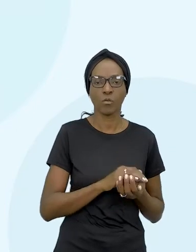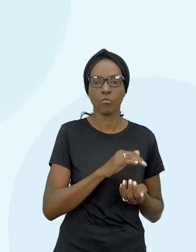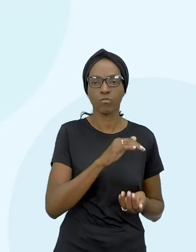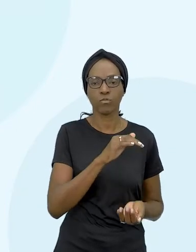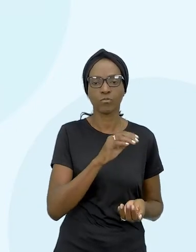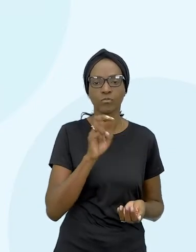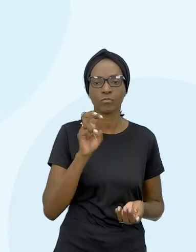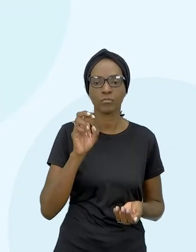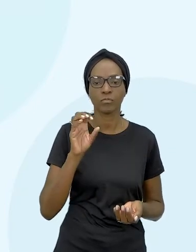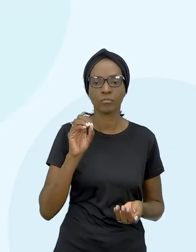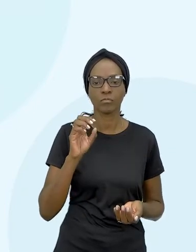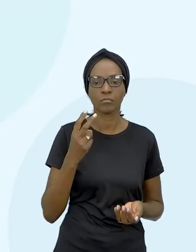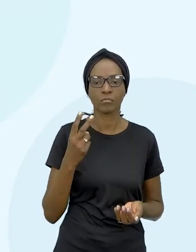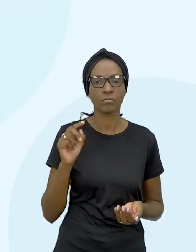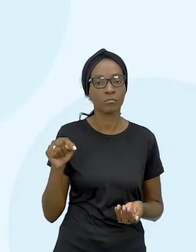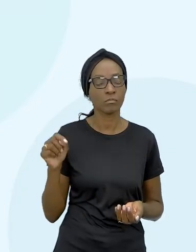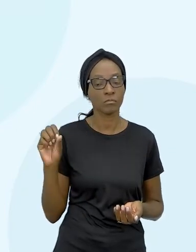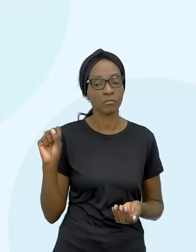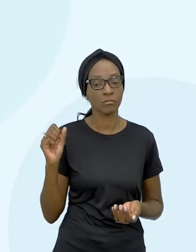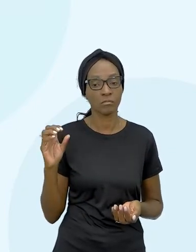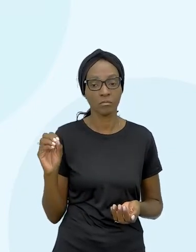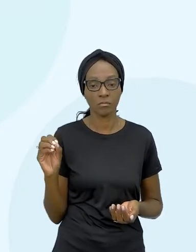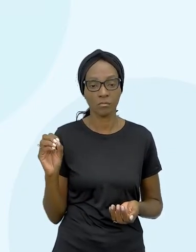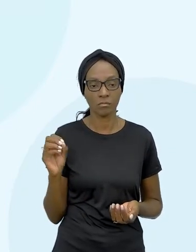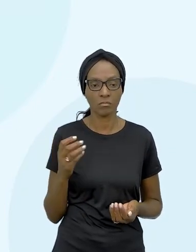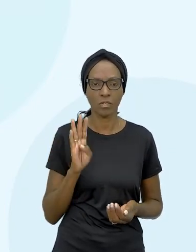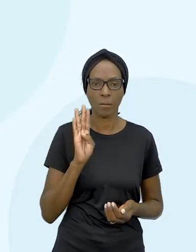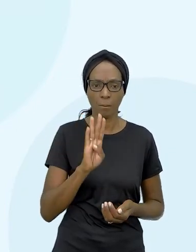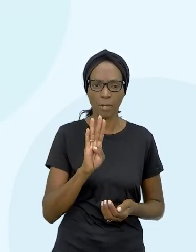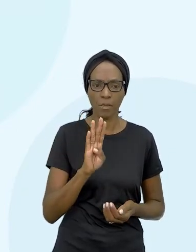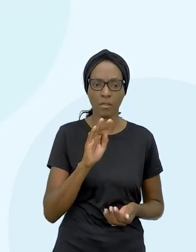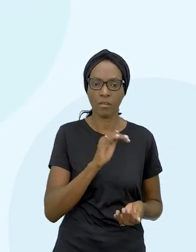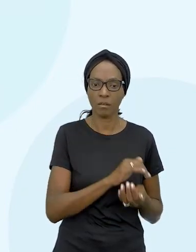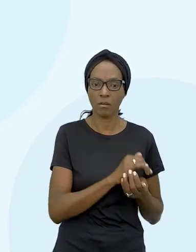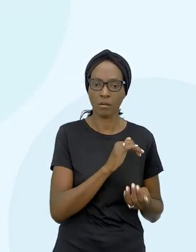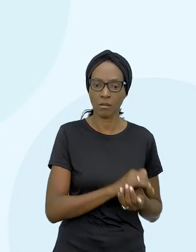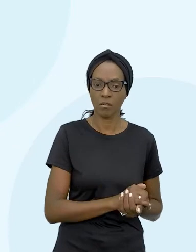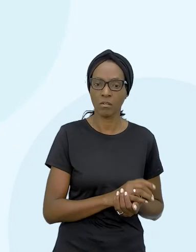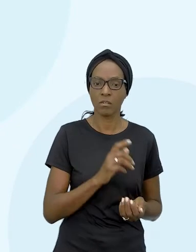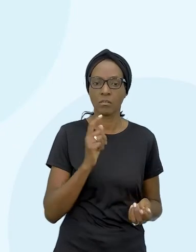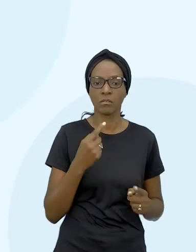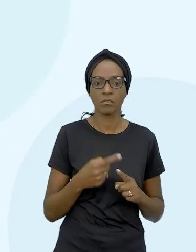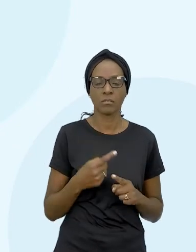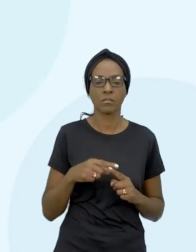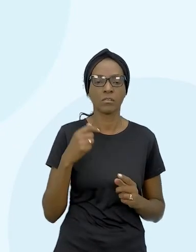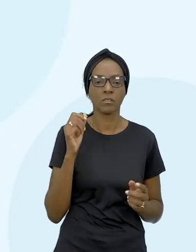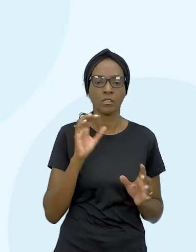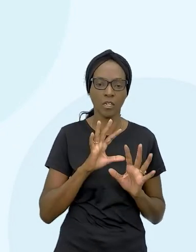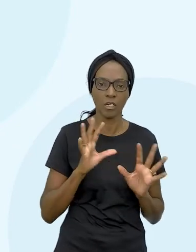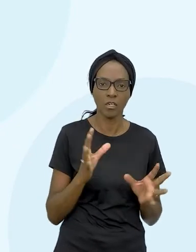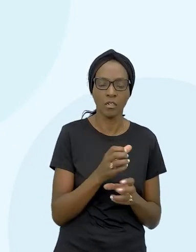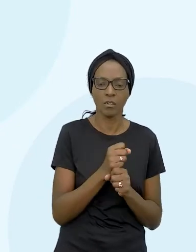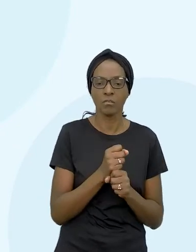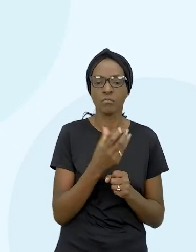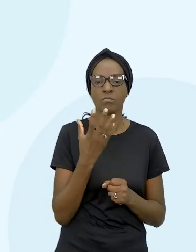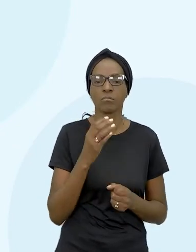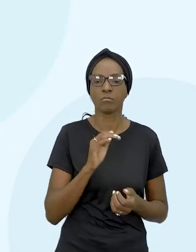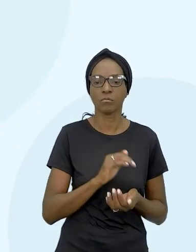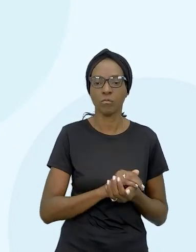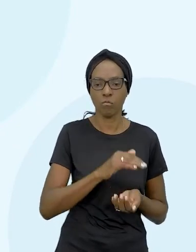502,80 B a poupança pois totalizará o montante de 500